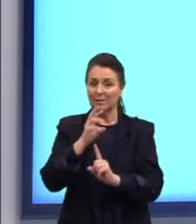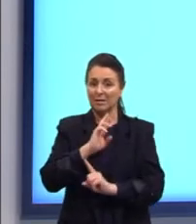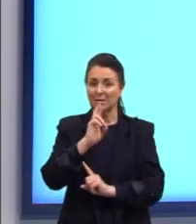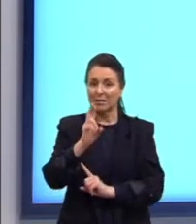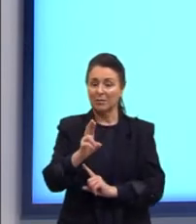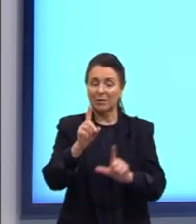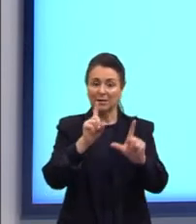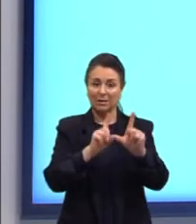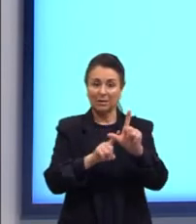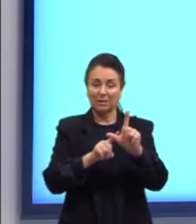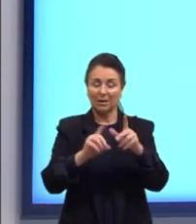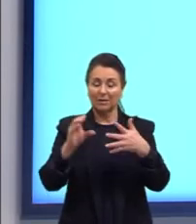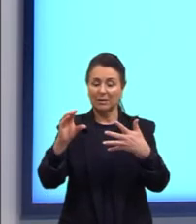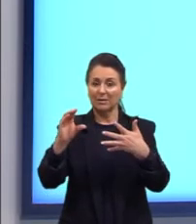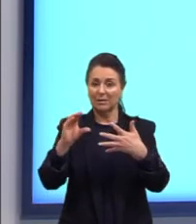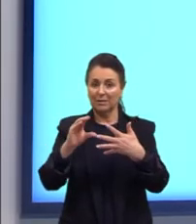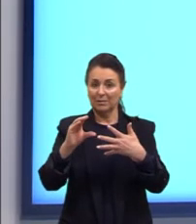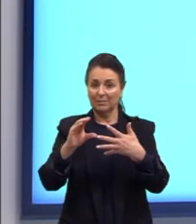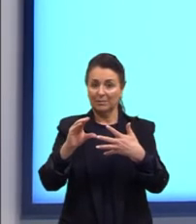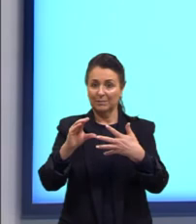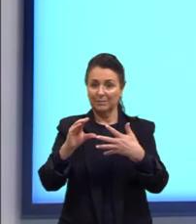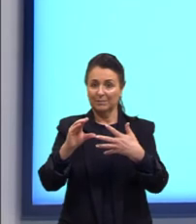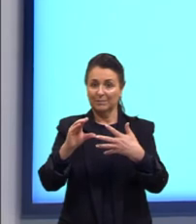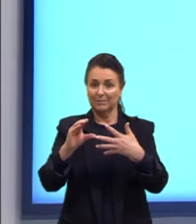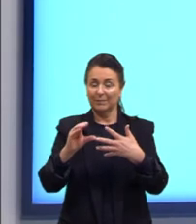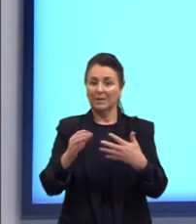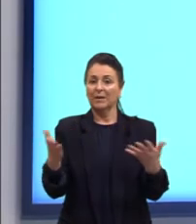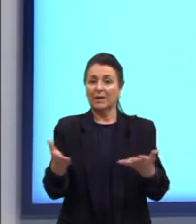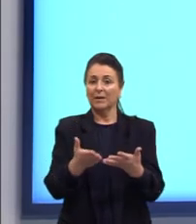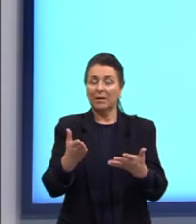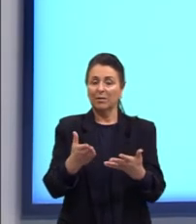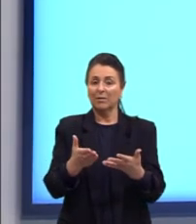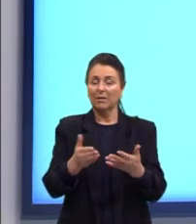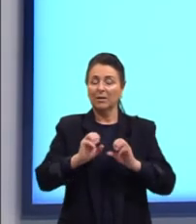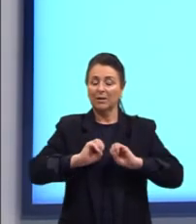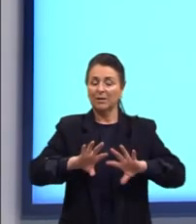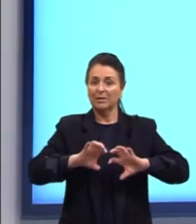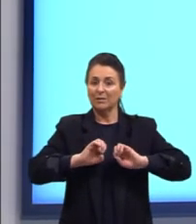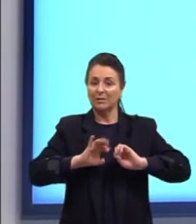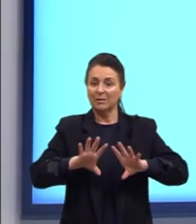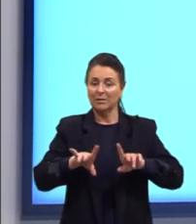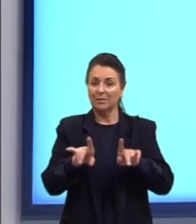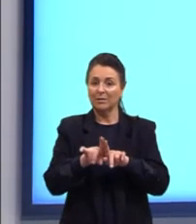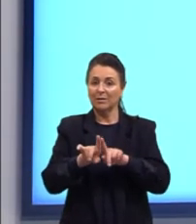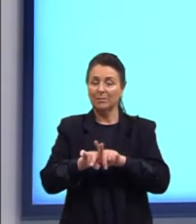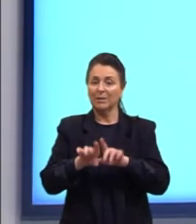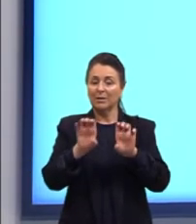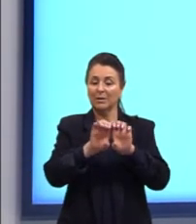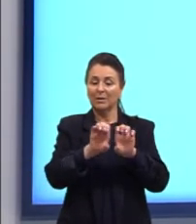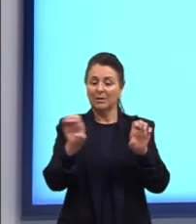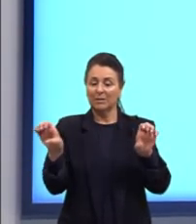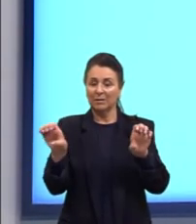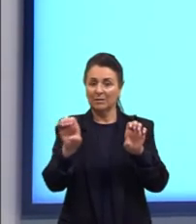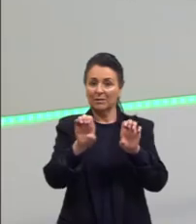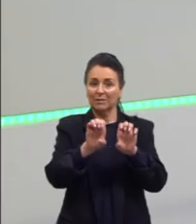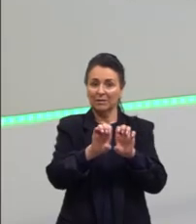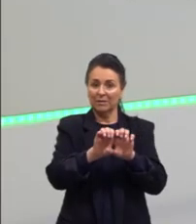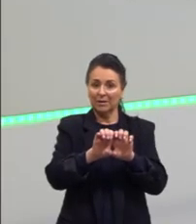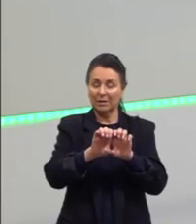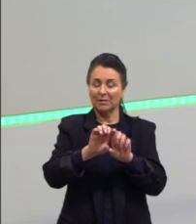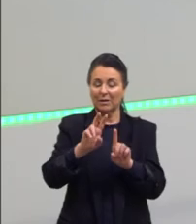seria a letra C. Aqui trabalhamos um pouquinho, então, das equações, né, equações